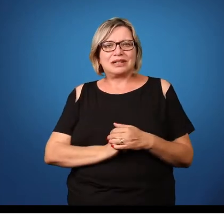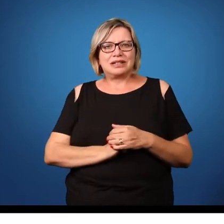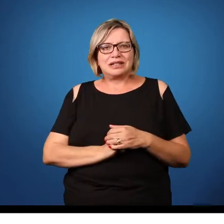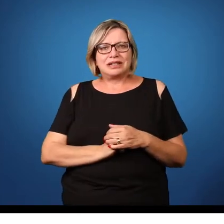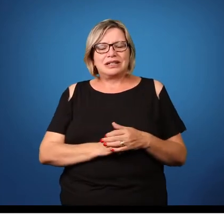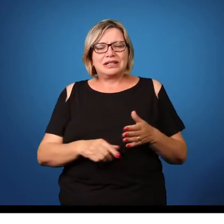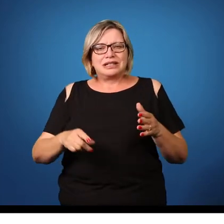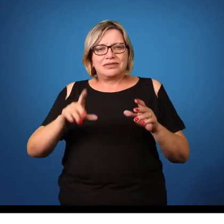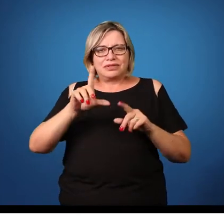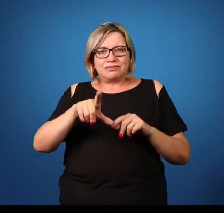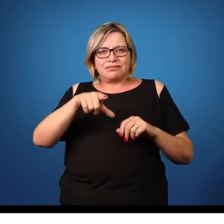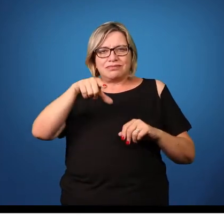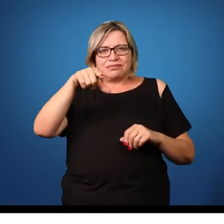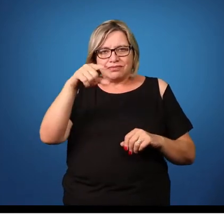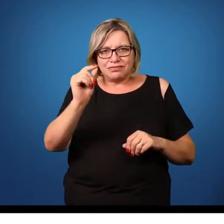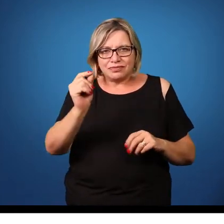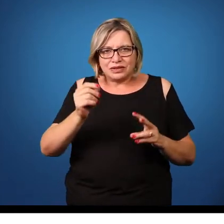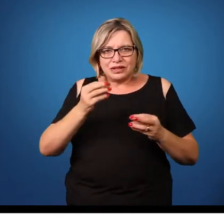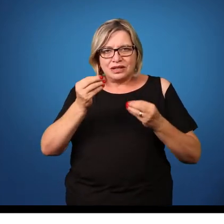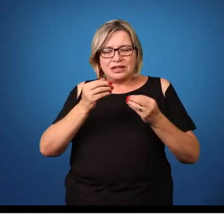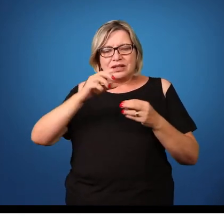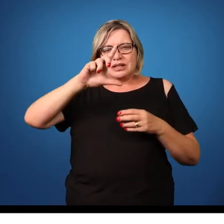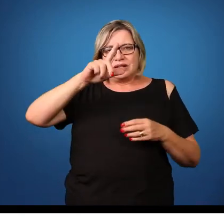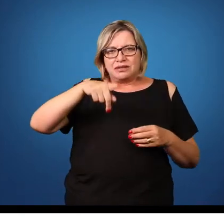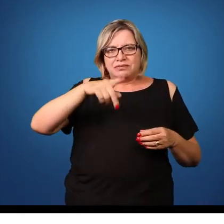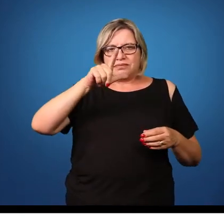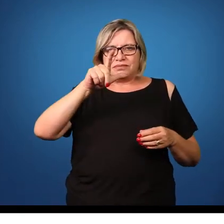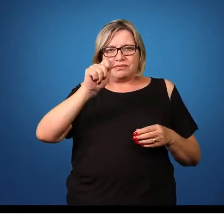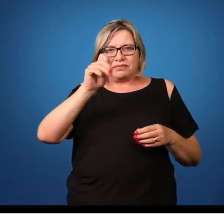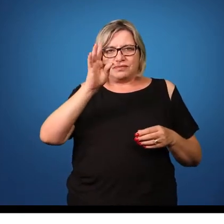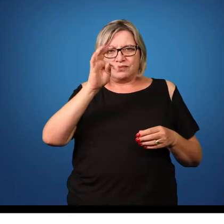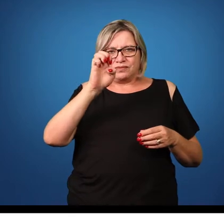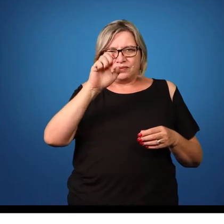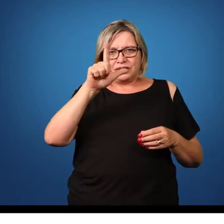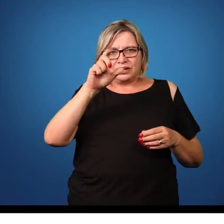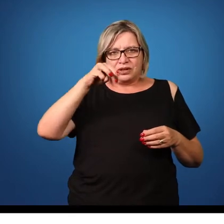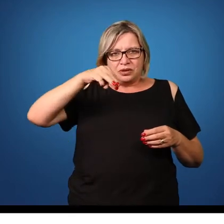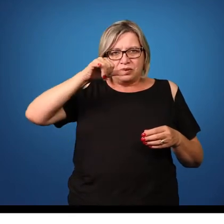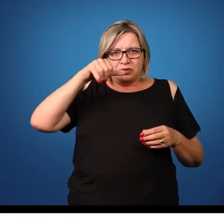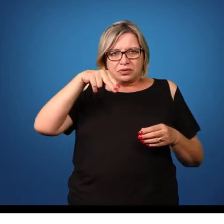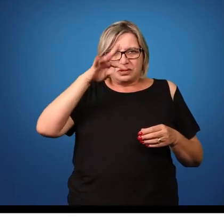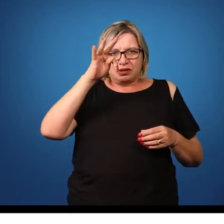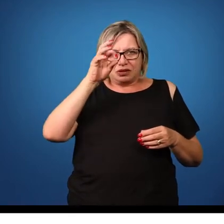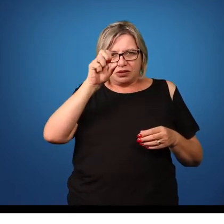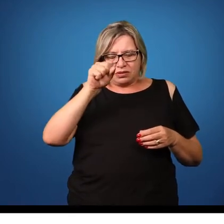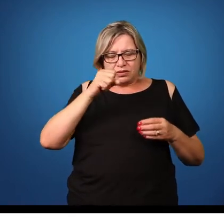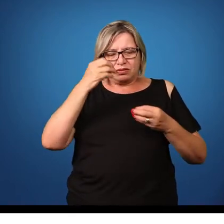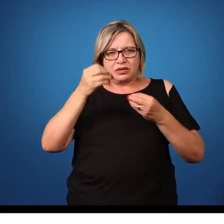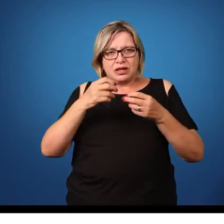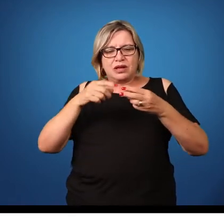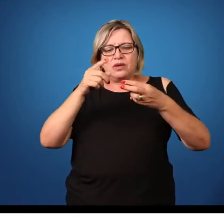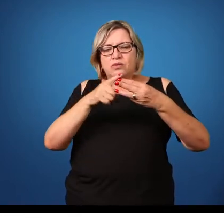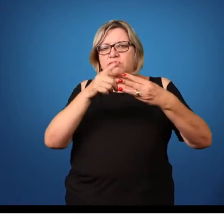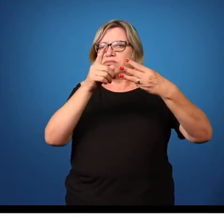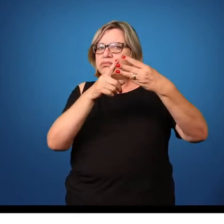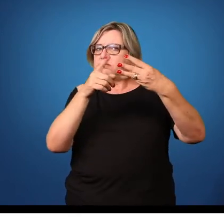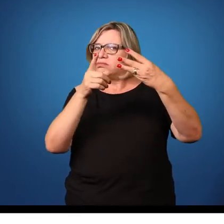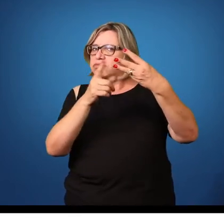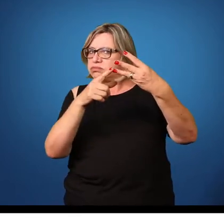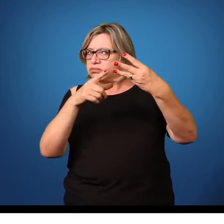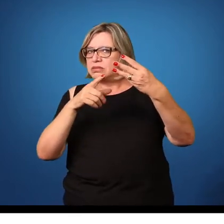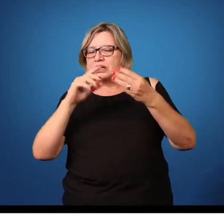Dentre a classificação dos plateumintos, a gente pode citar três classes principais,